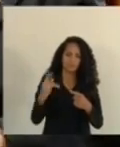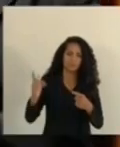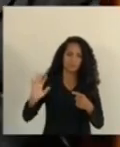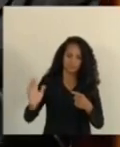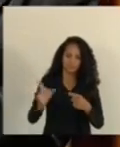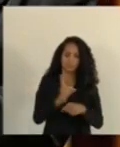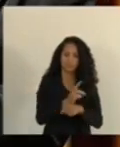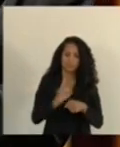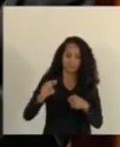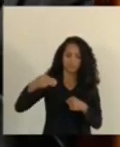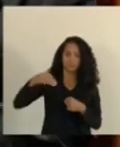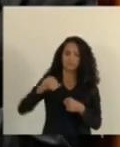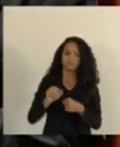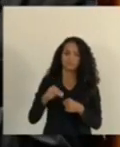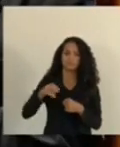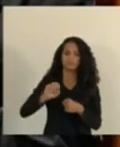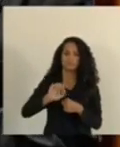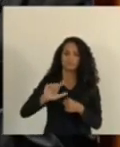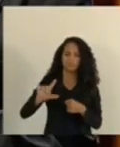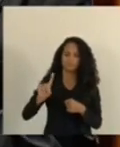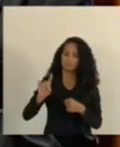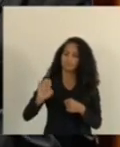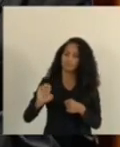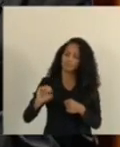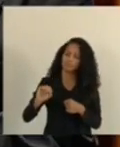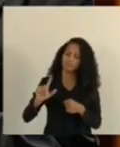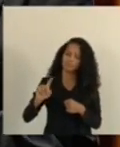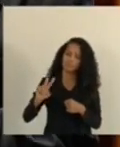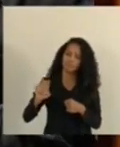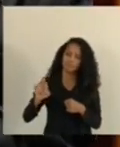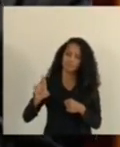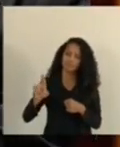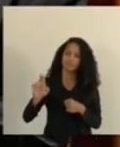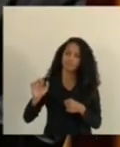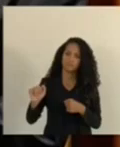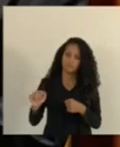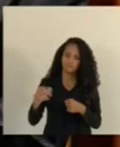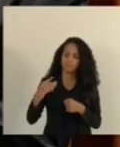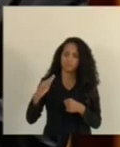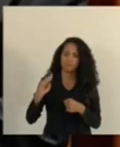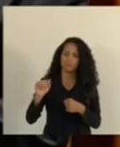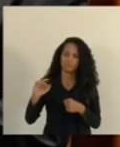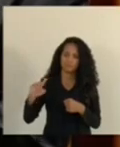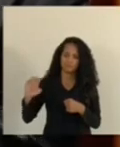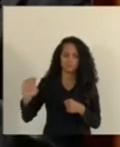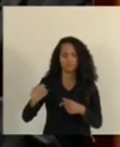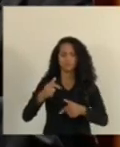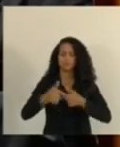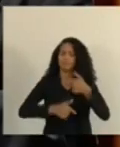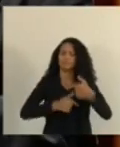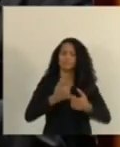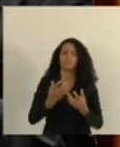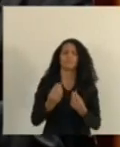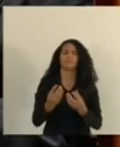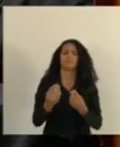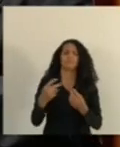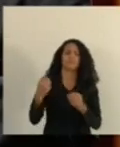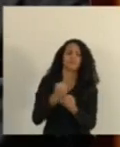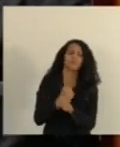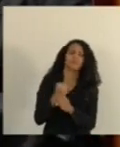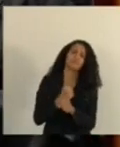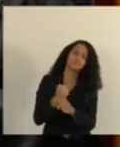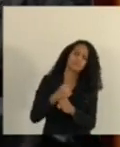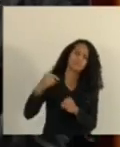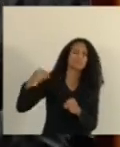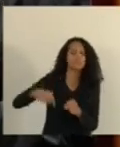doutor Manuel de Oliveira Barcelos Júnior. Muito serviço prestado à população do Estado do Espírito Santo,